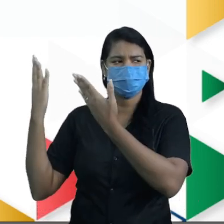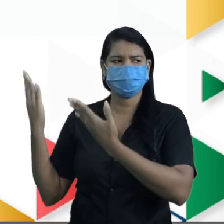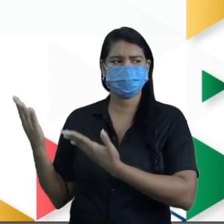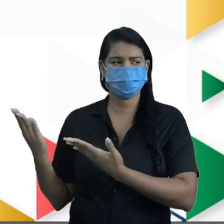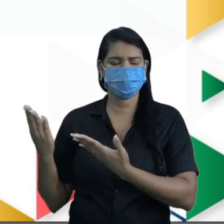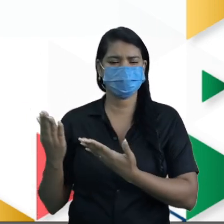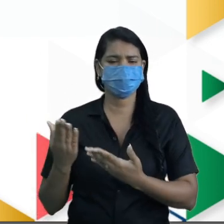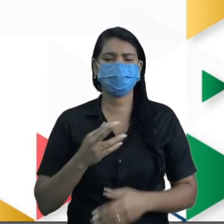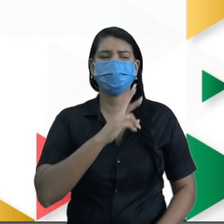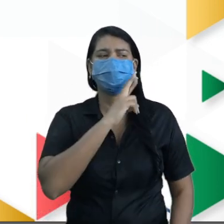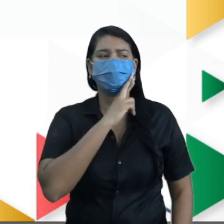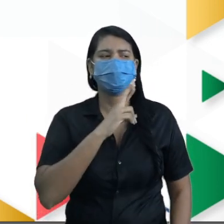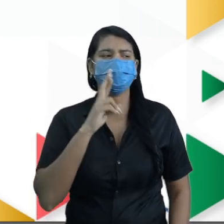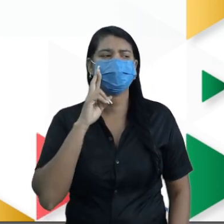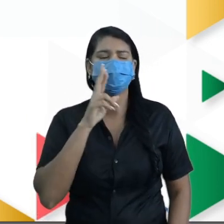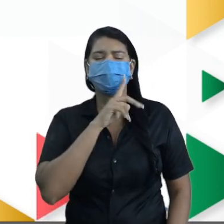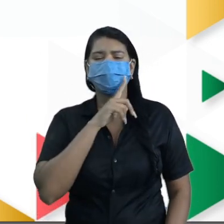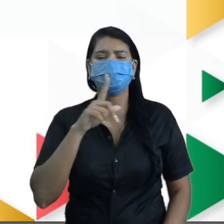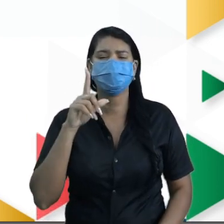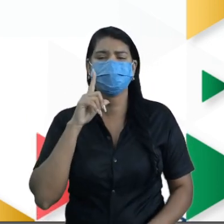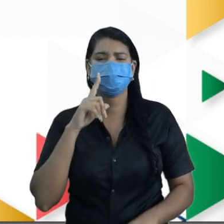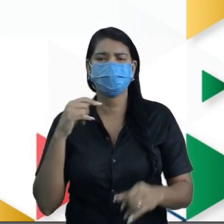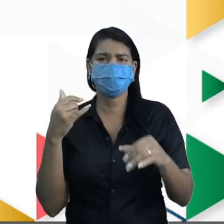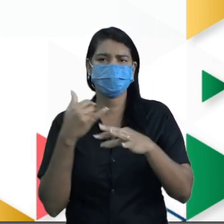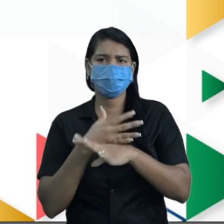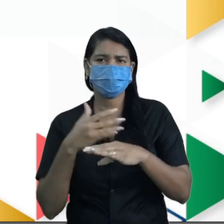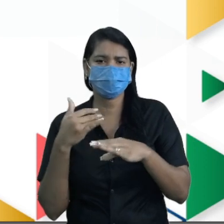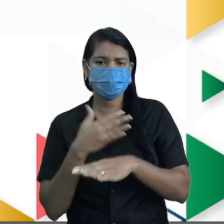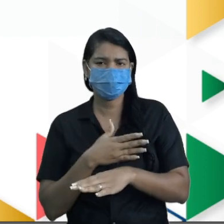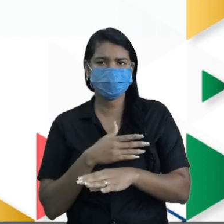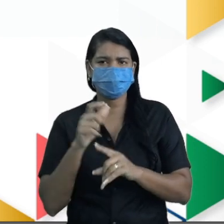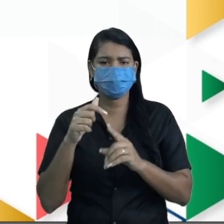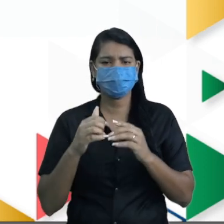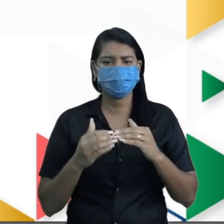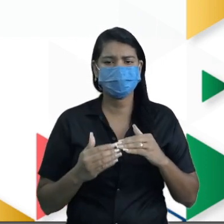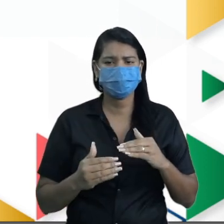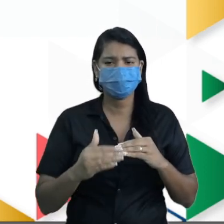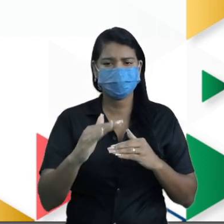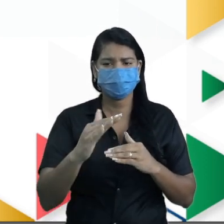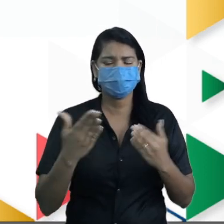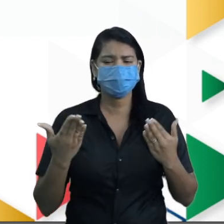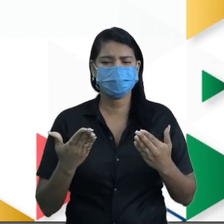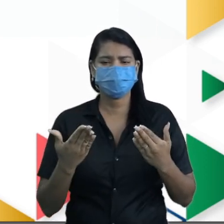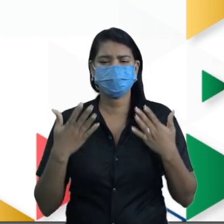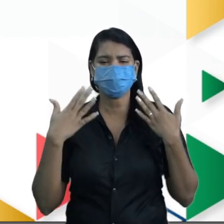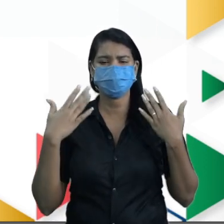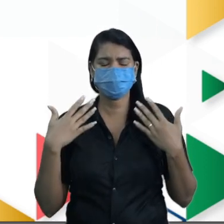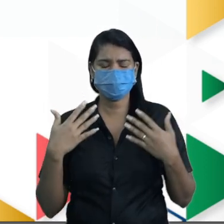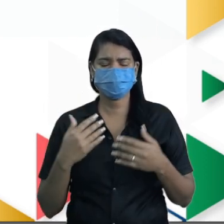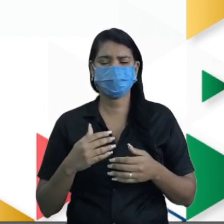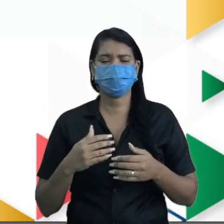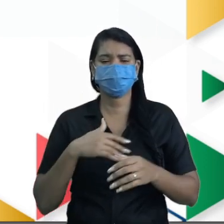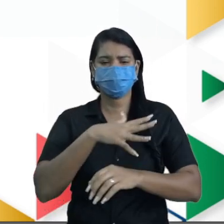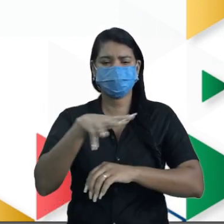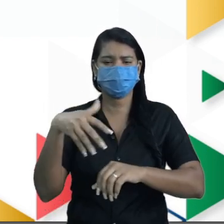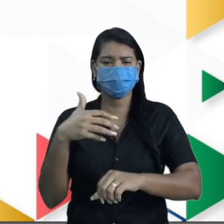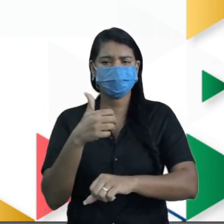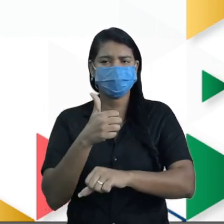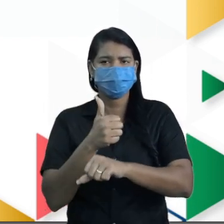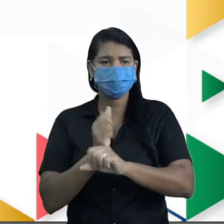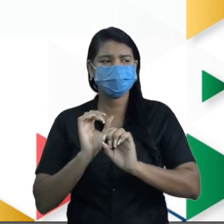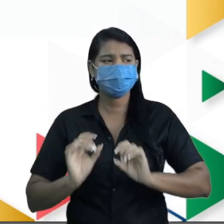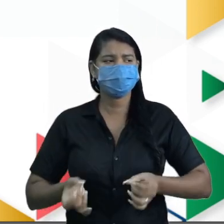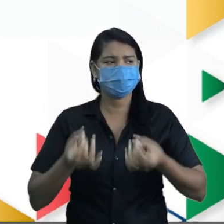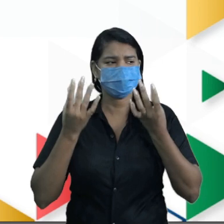próxima ao Parque Central da cidade. Nos meses do início do verão, o movimento do parque aumenta e a